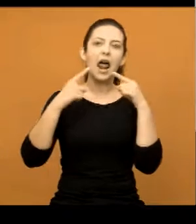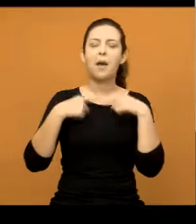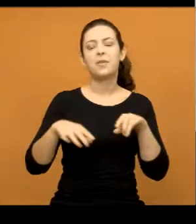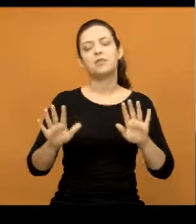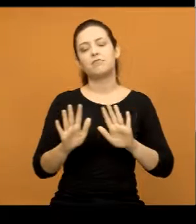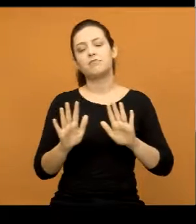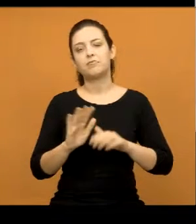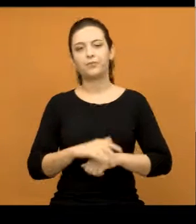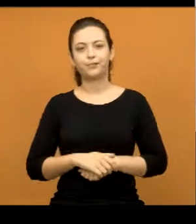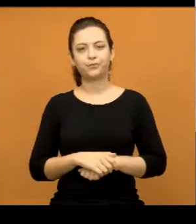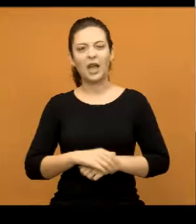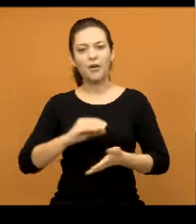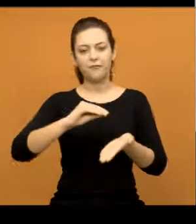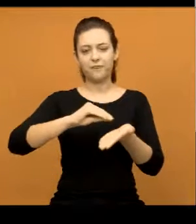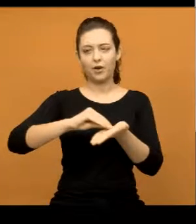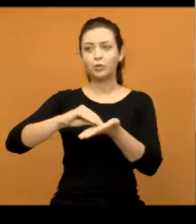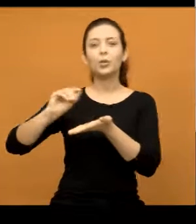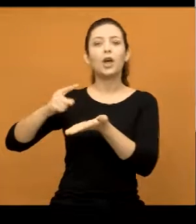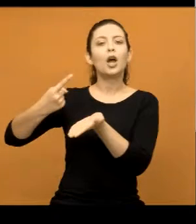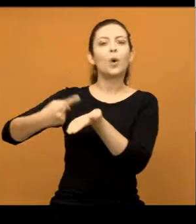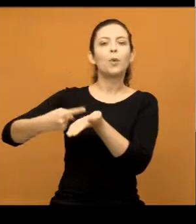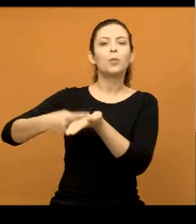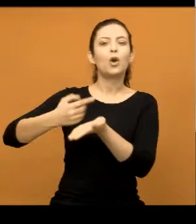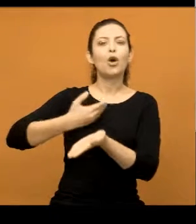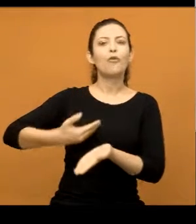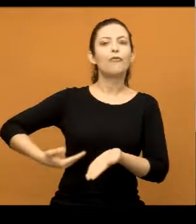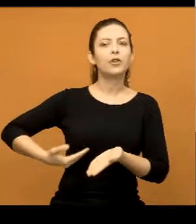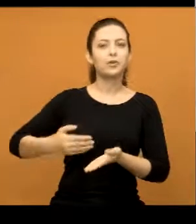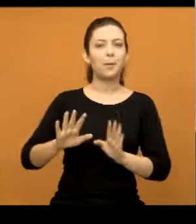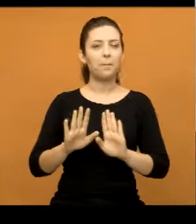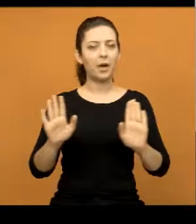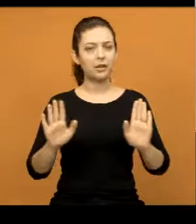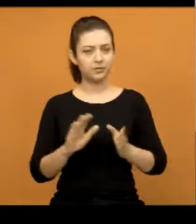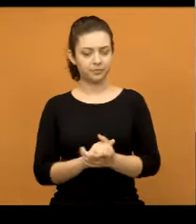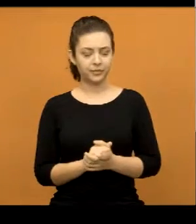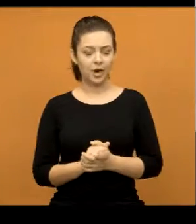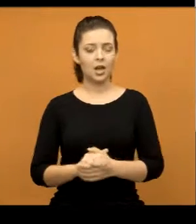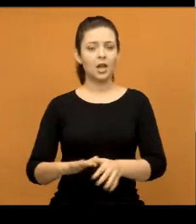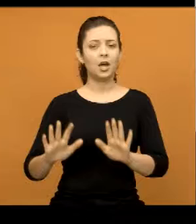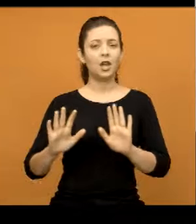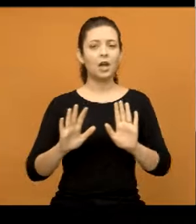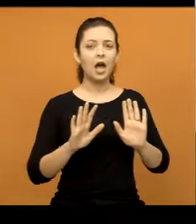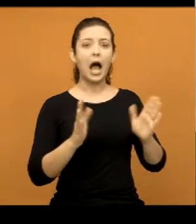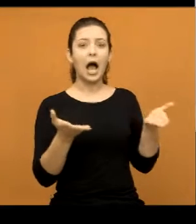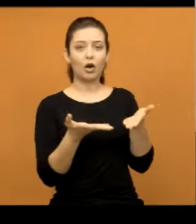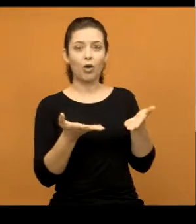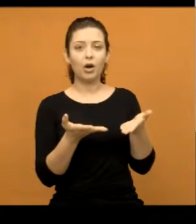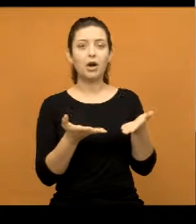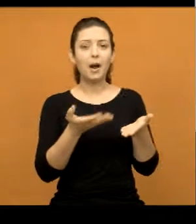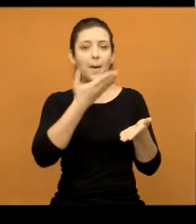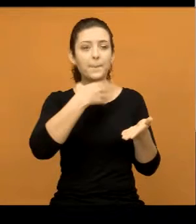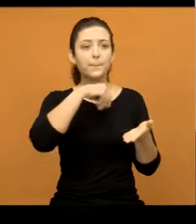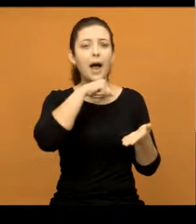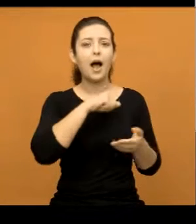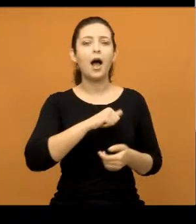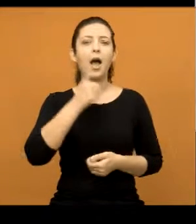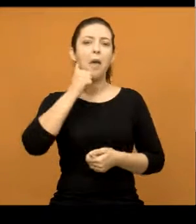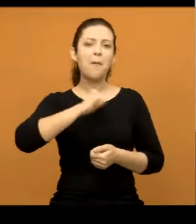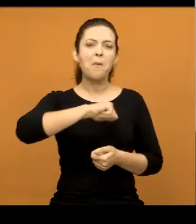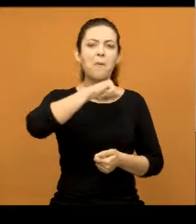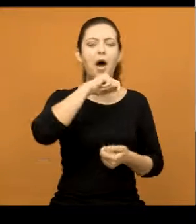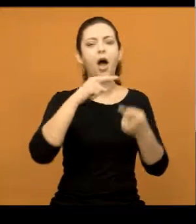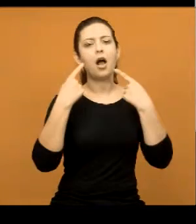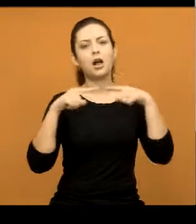questão da falta do comprometimento do governo. Eu acho que isso aí vai ficar agora para os pais, para as mães